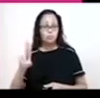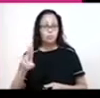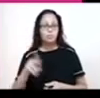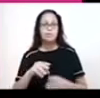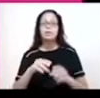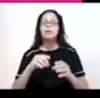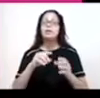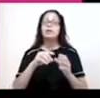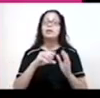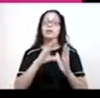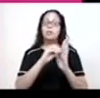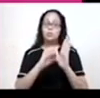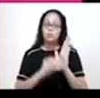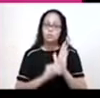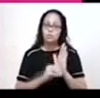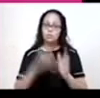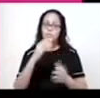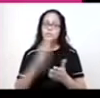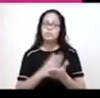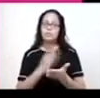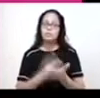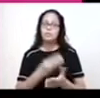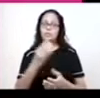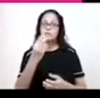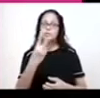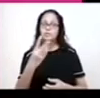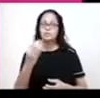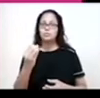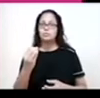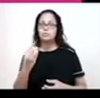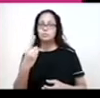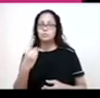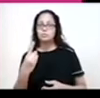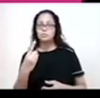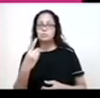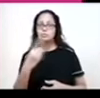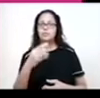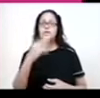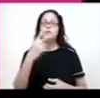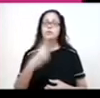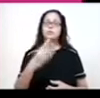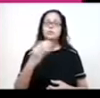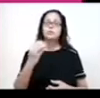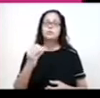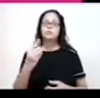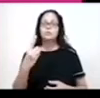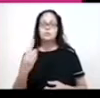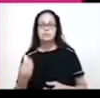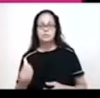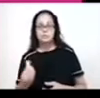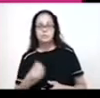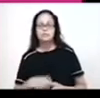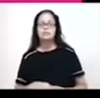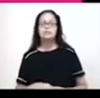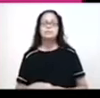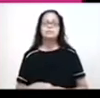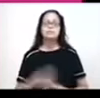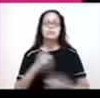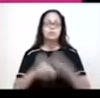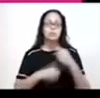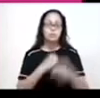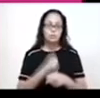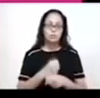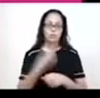conteúdo está na página 216. Ele fica aqui nas proximidades da cidade do México, na ocasião fotografado aqui no ano de